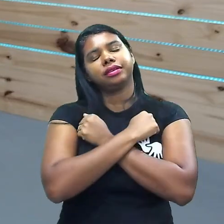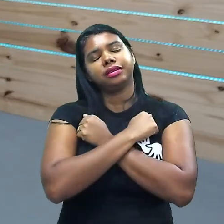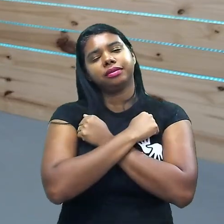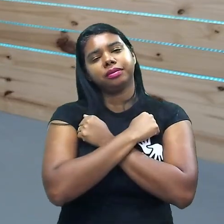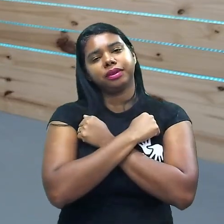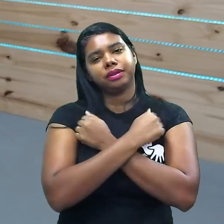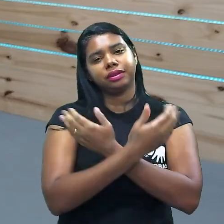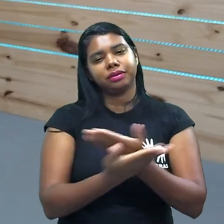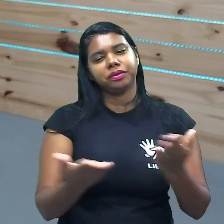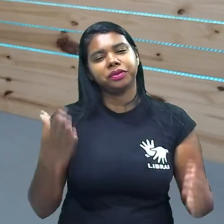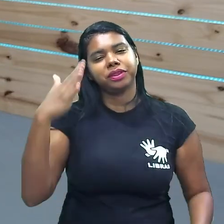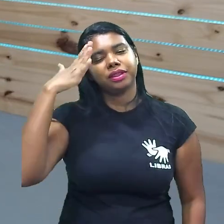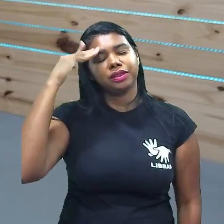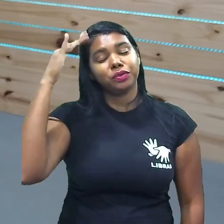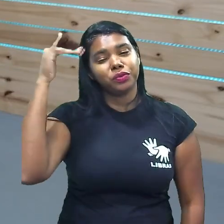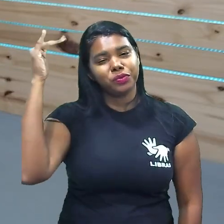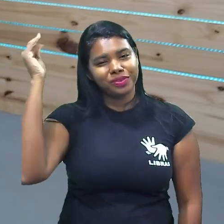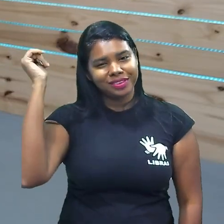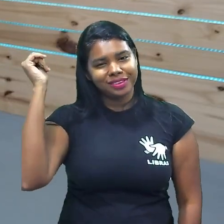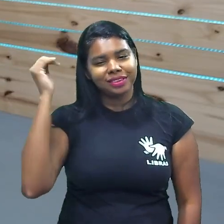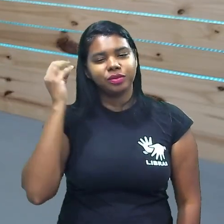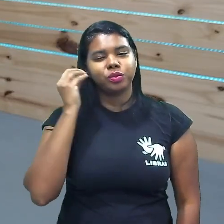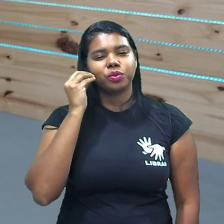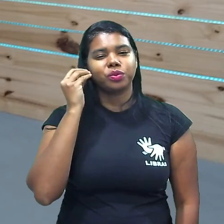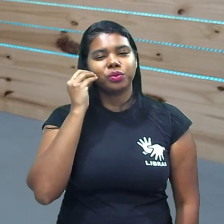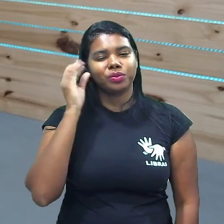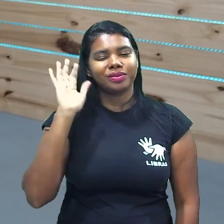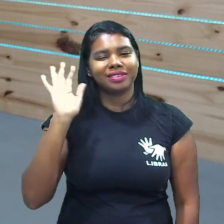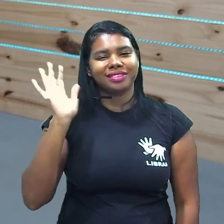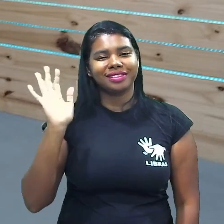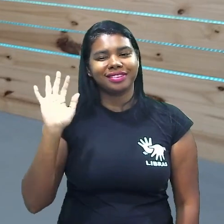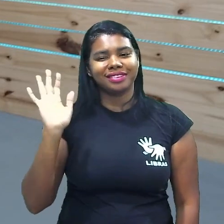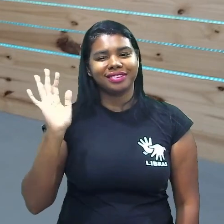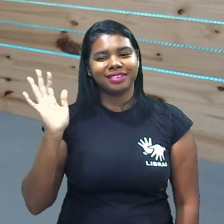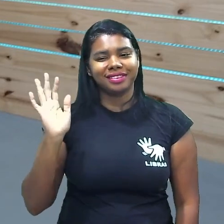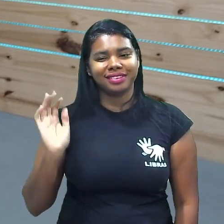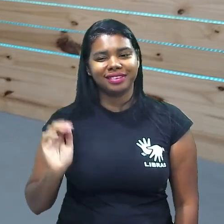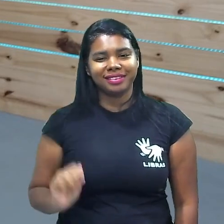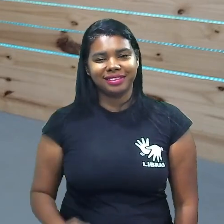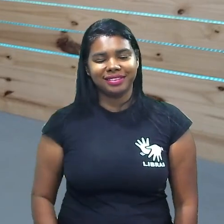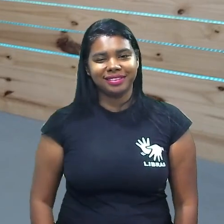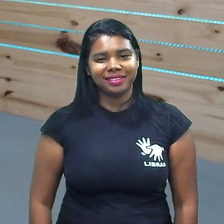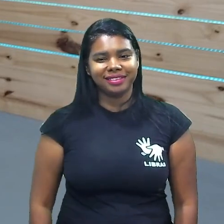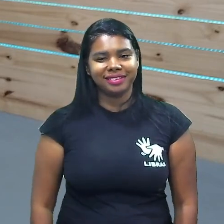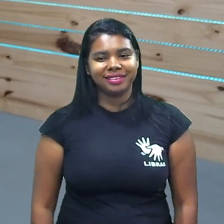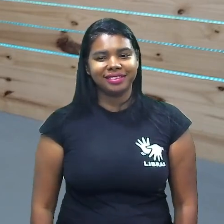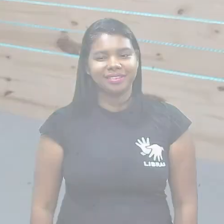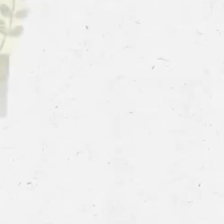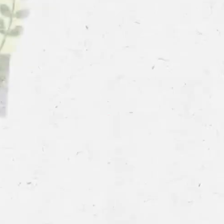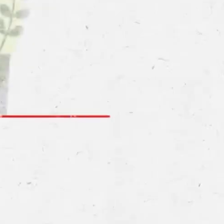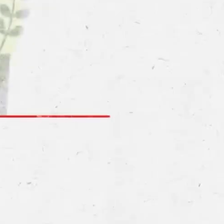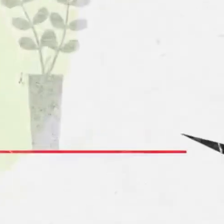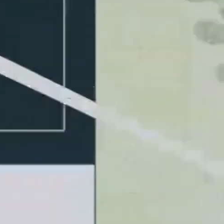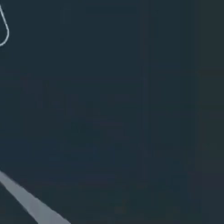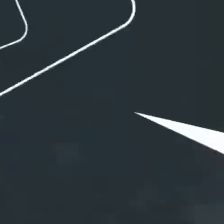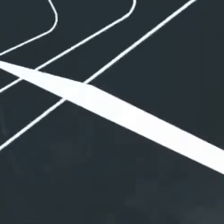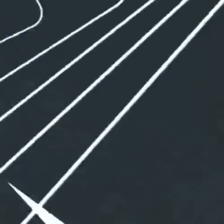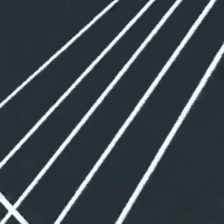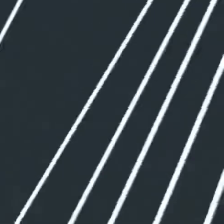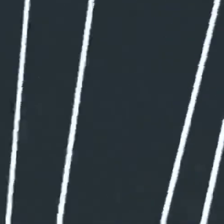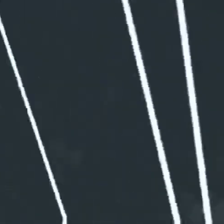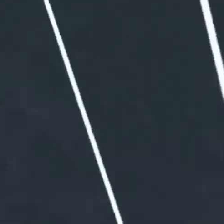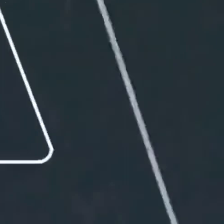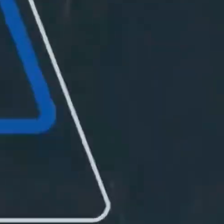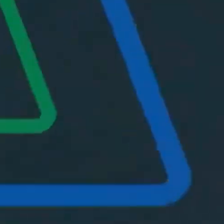sucesso vai revisando até a próxima e aí